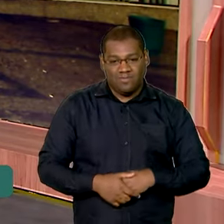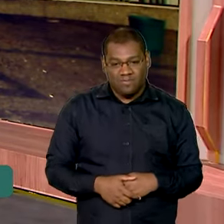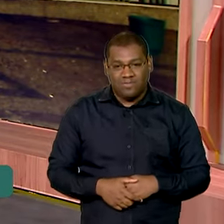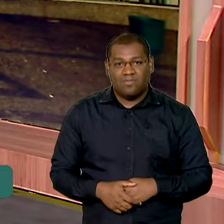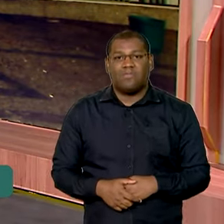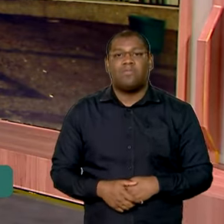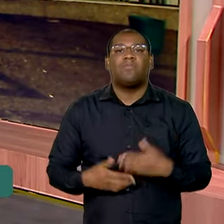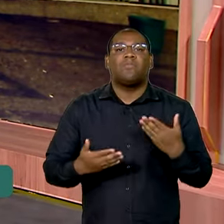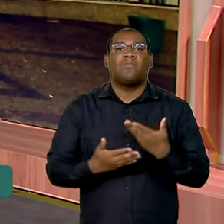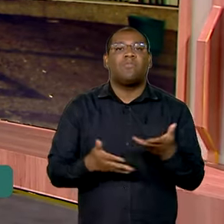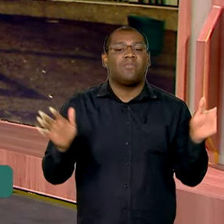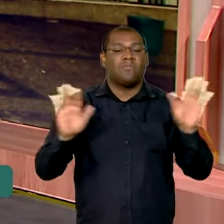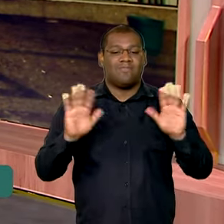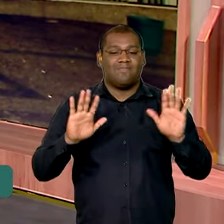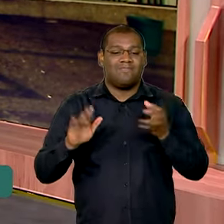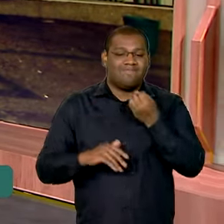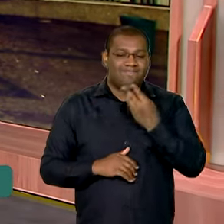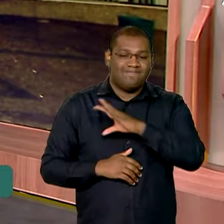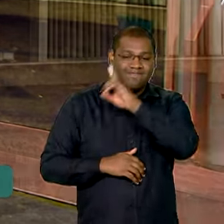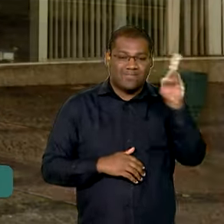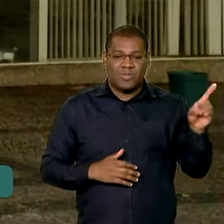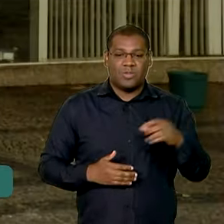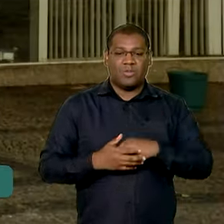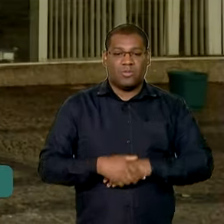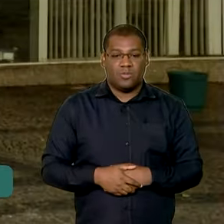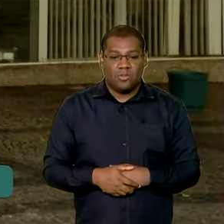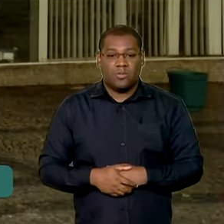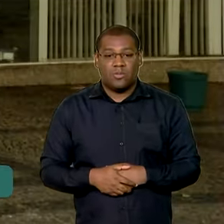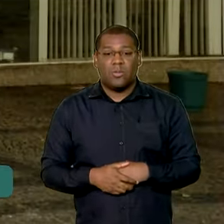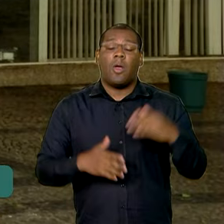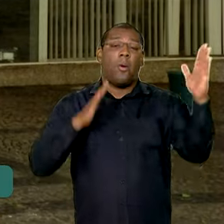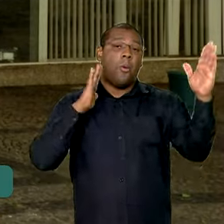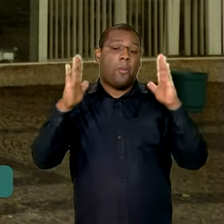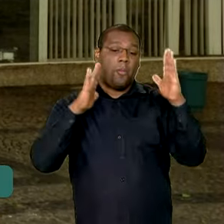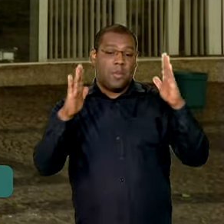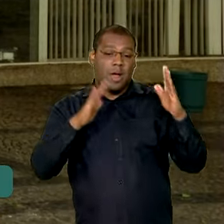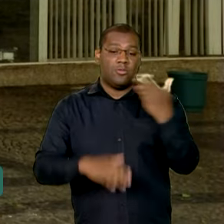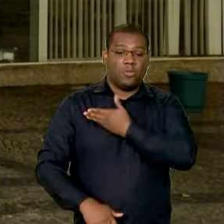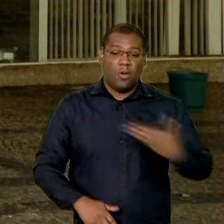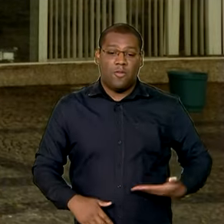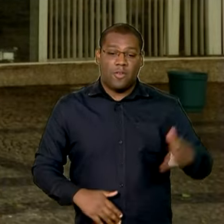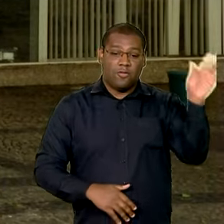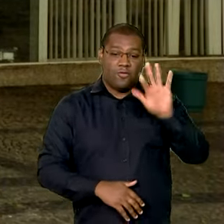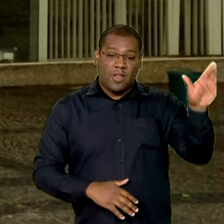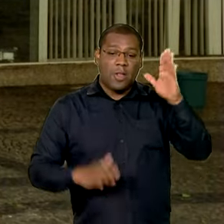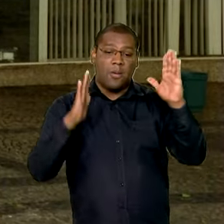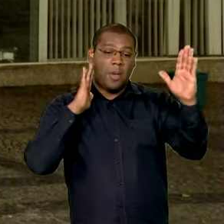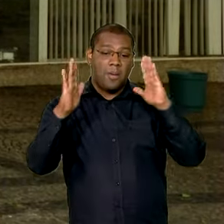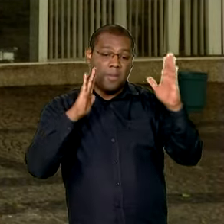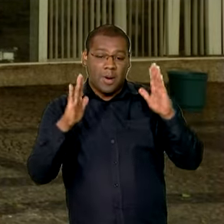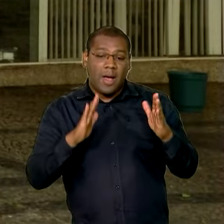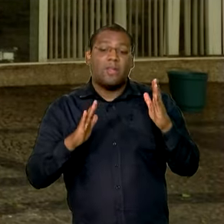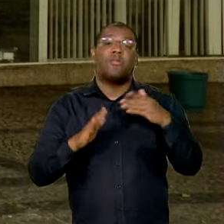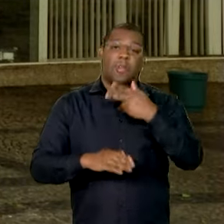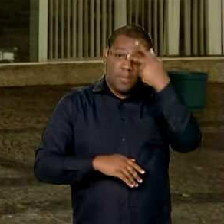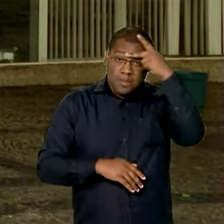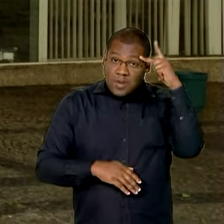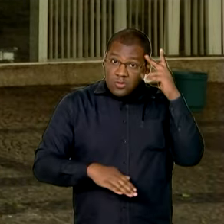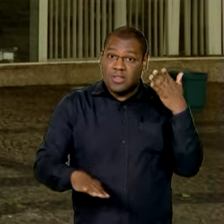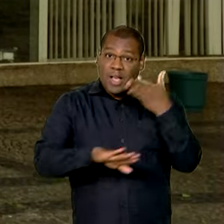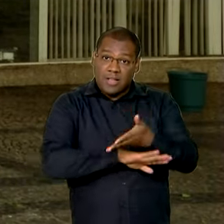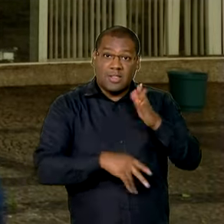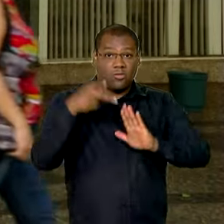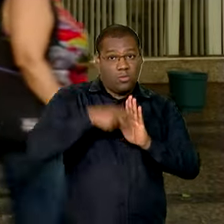Bom dia, Vanessa. Bom dia a todos. Esse é o terceiro prazo dado pelo governo federal para essa fase do Desenrola Brasil